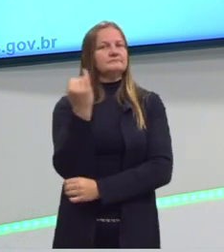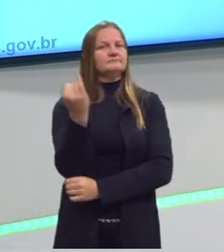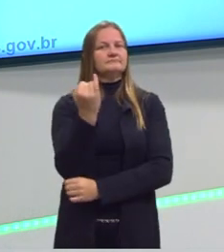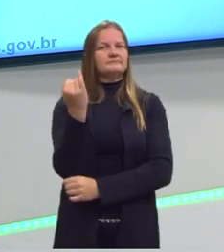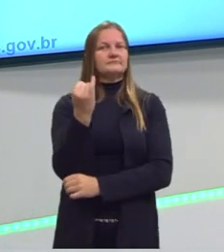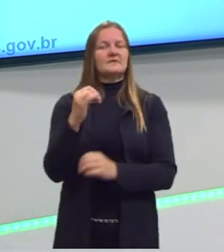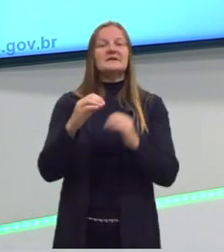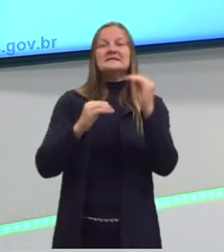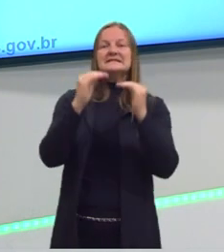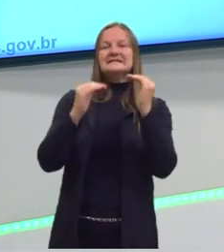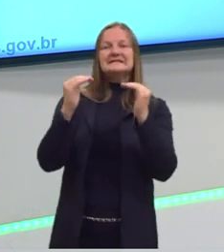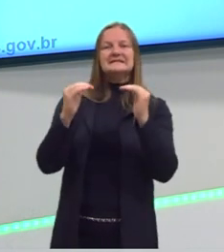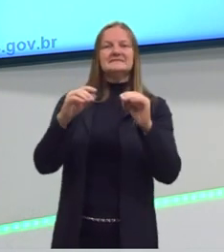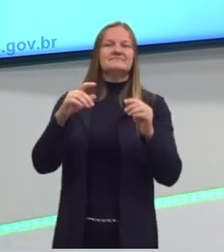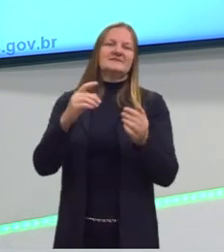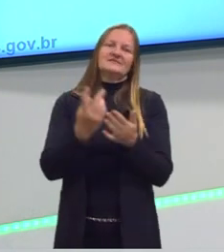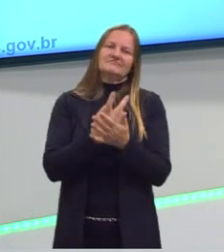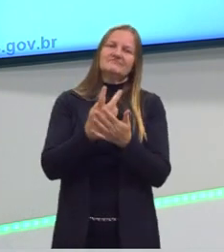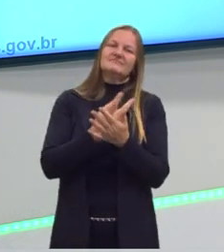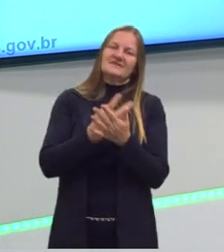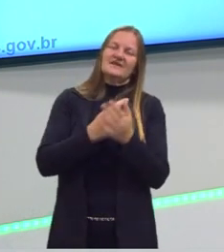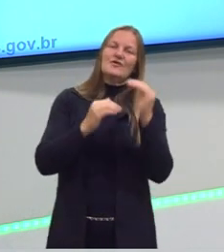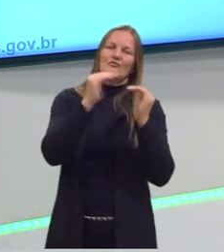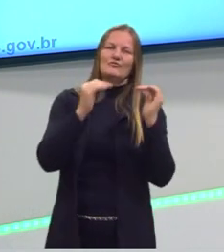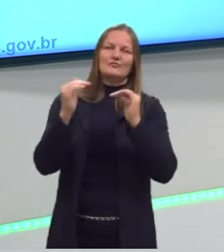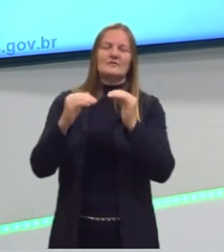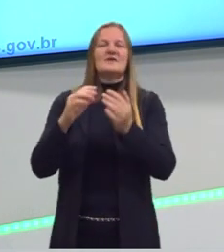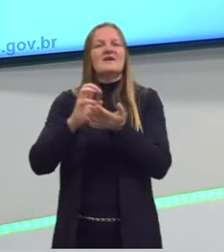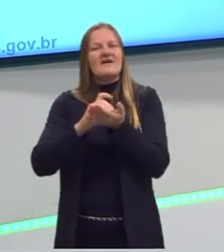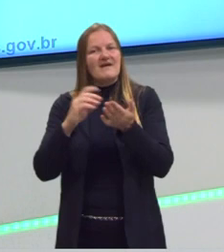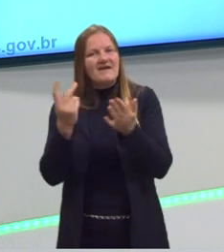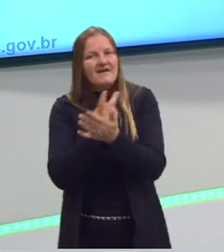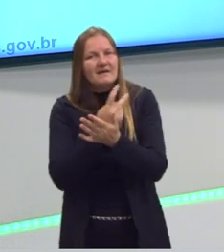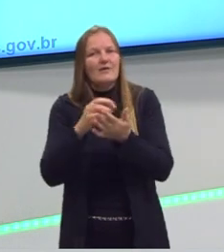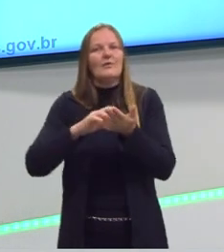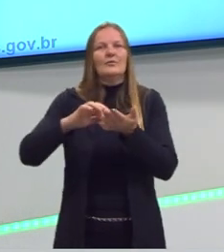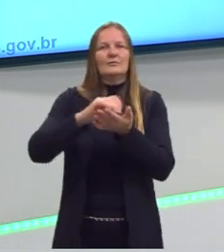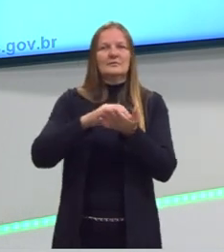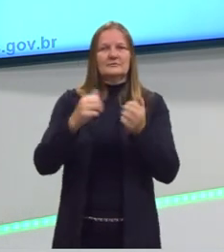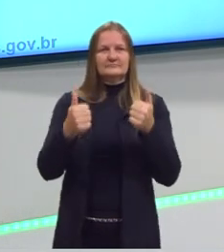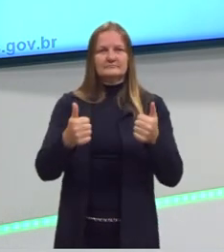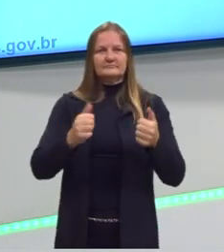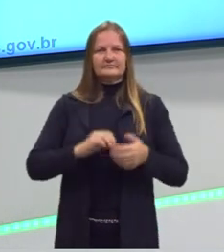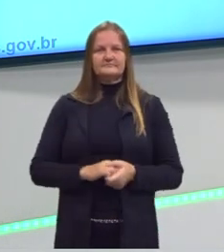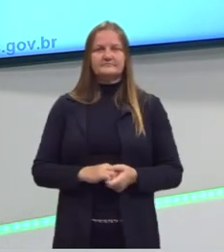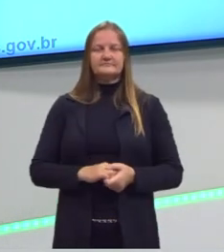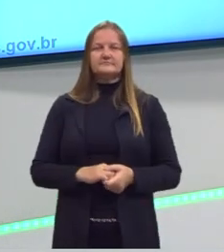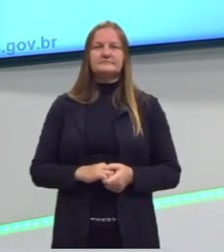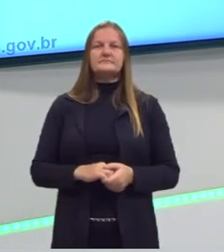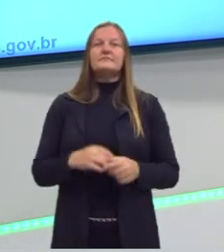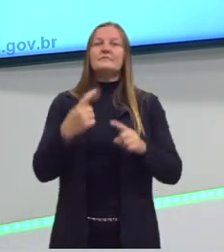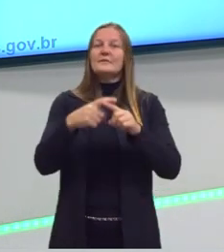balanceada, eu vou ter um erro de proporção e eu vou ter um erro de cálculos. Isso, esses três primeiros passos,